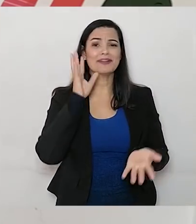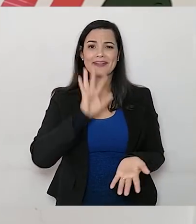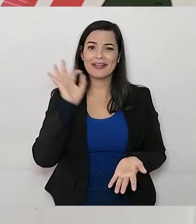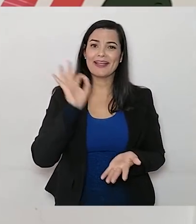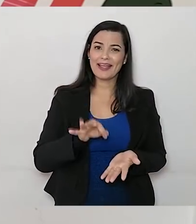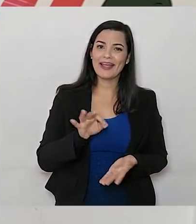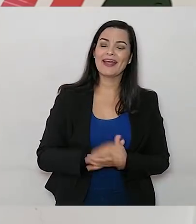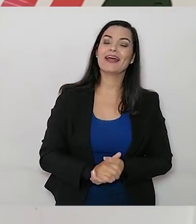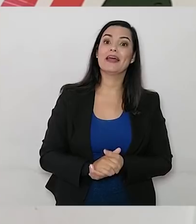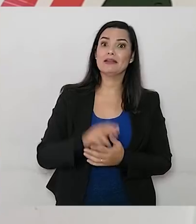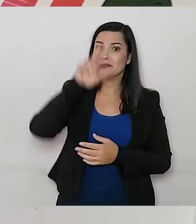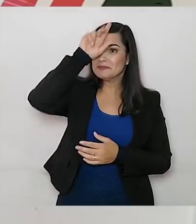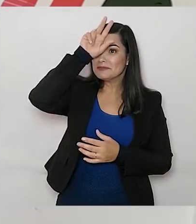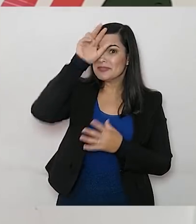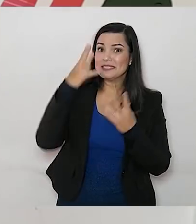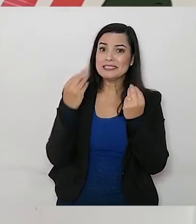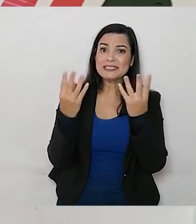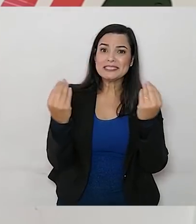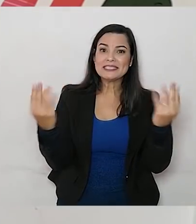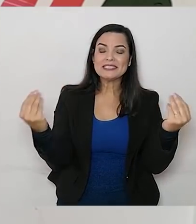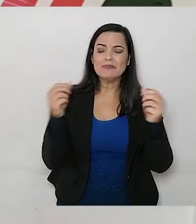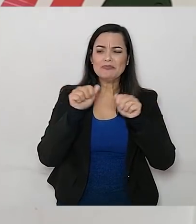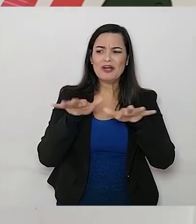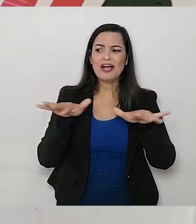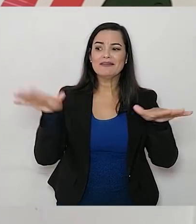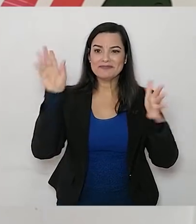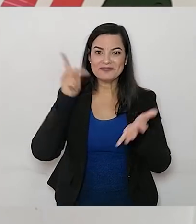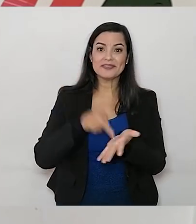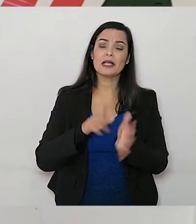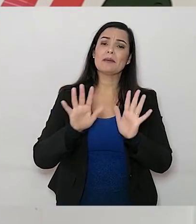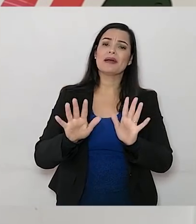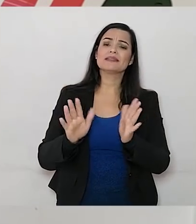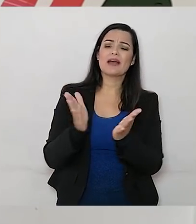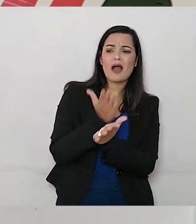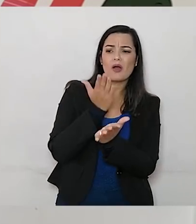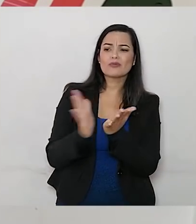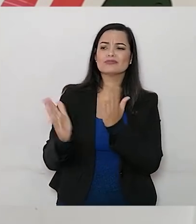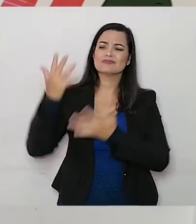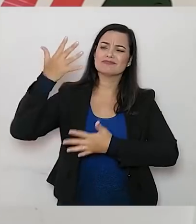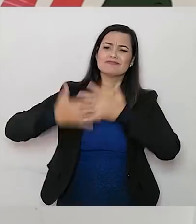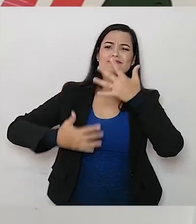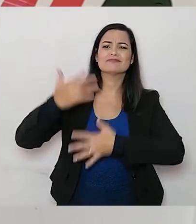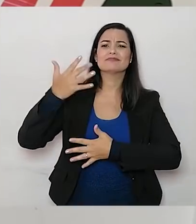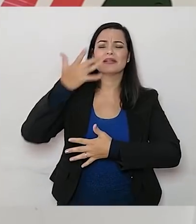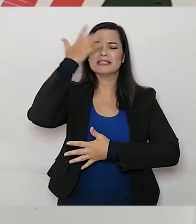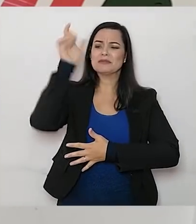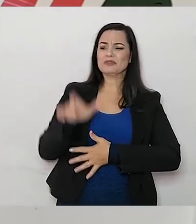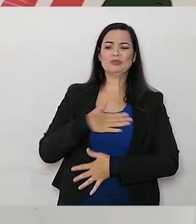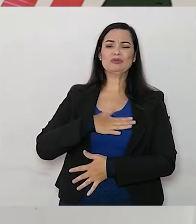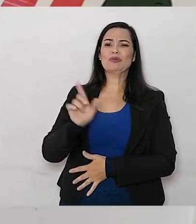muitos insetos espalhados por aí. Só que alguns, eles acabam incomodando um pouco as